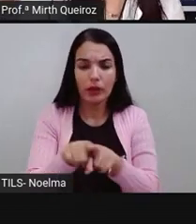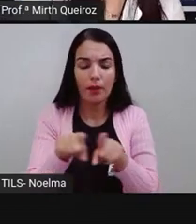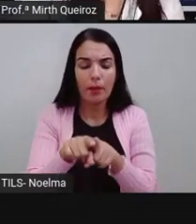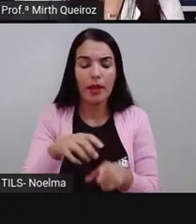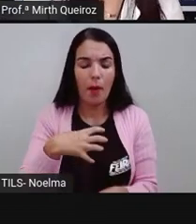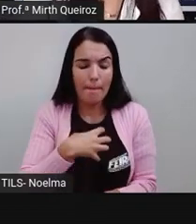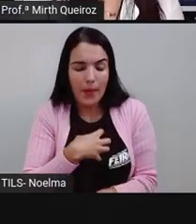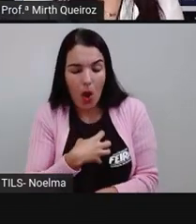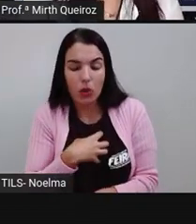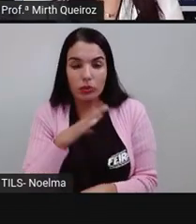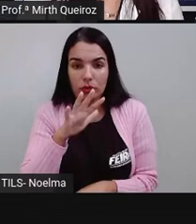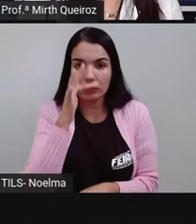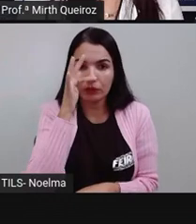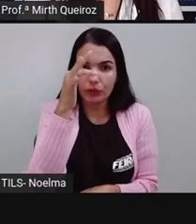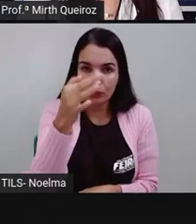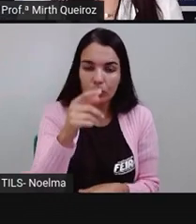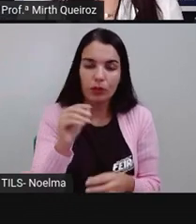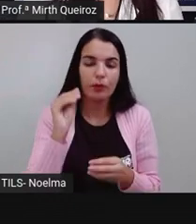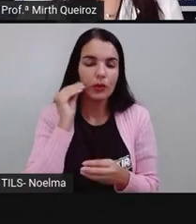mais para frente.